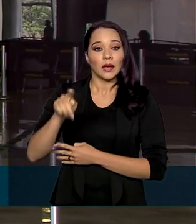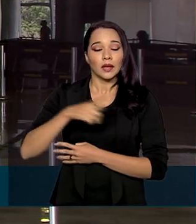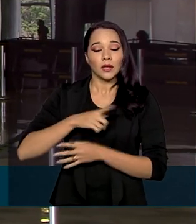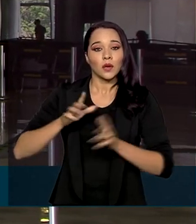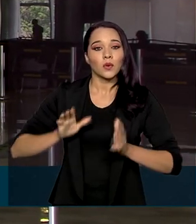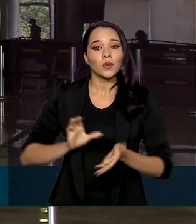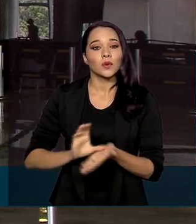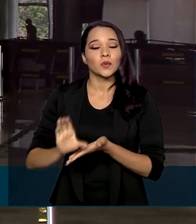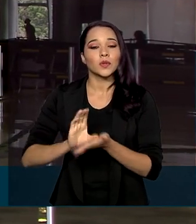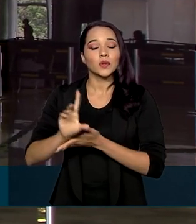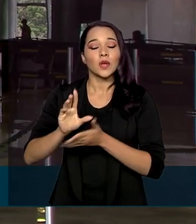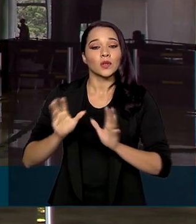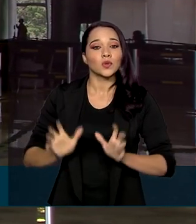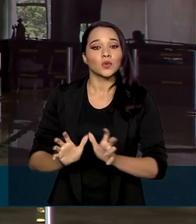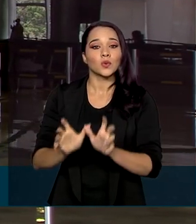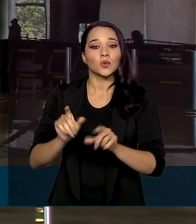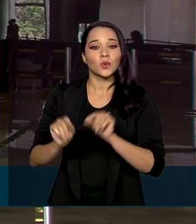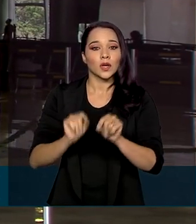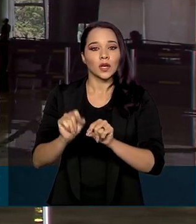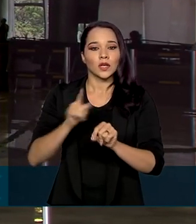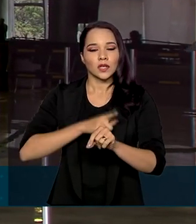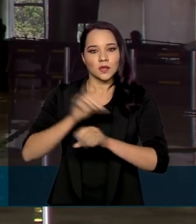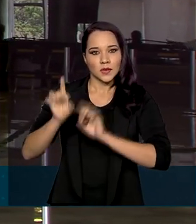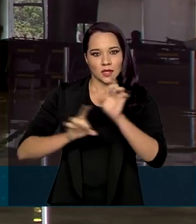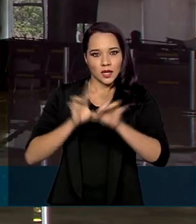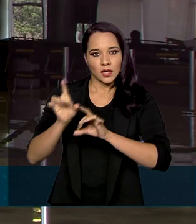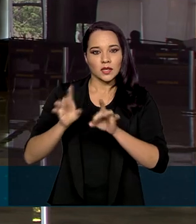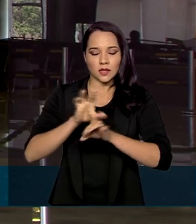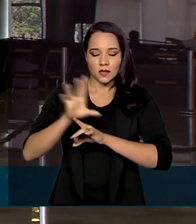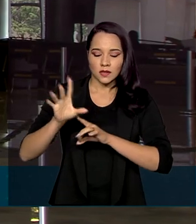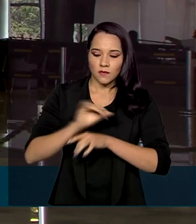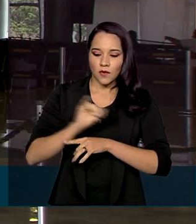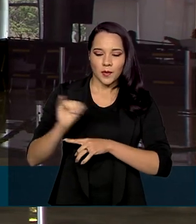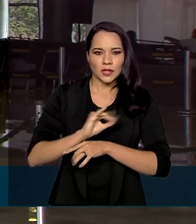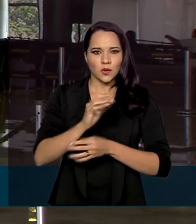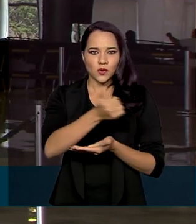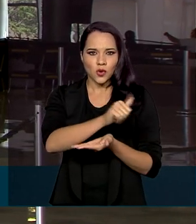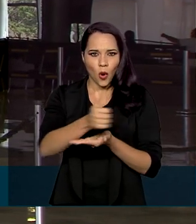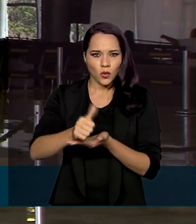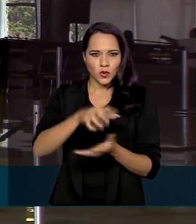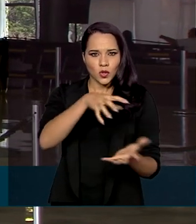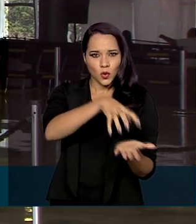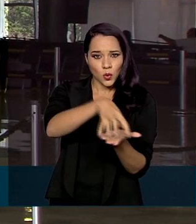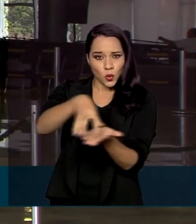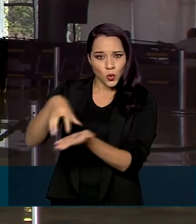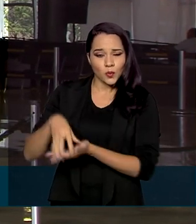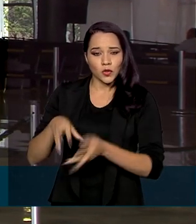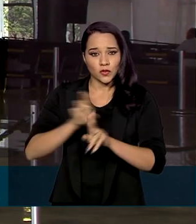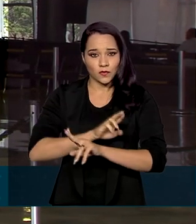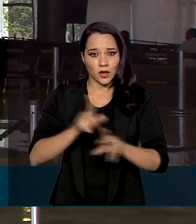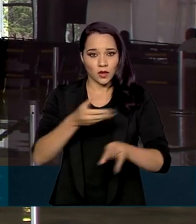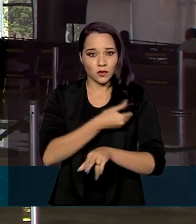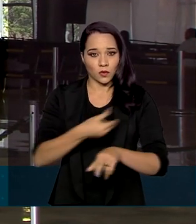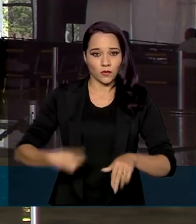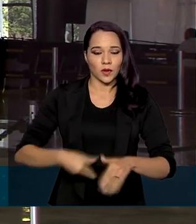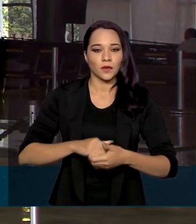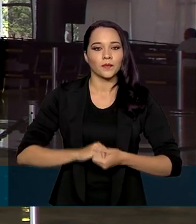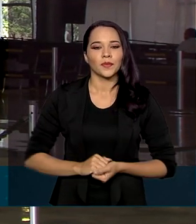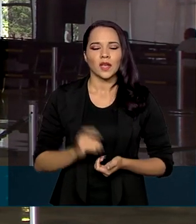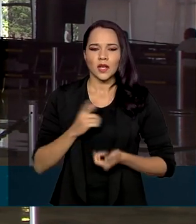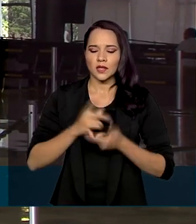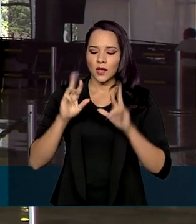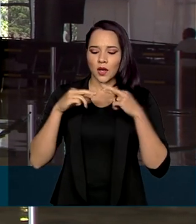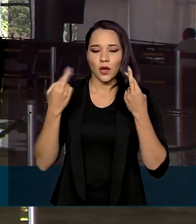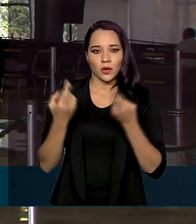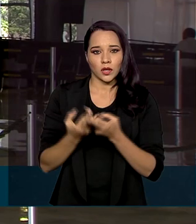equipe de especialistas que faz a integração entre os dados de 11 diferentes órgãos de governo. E eles estão aí reunidos no